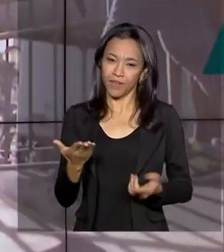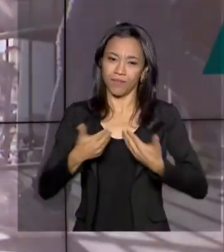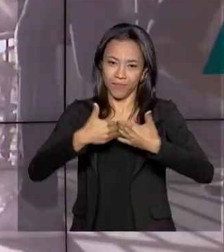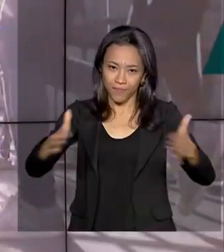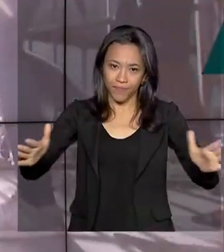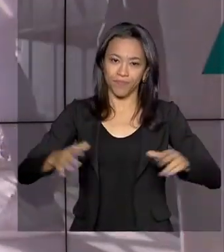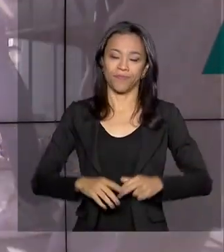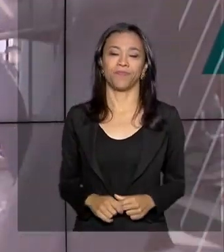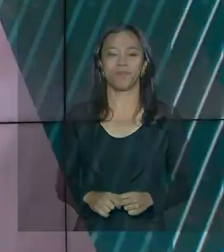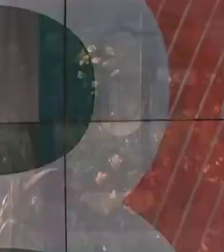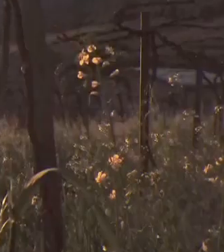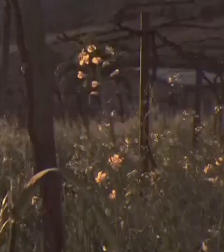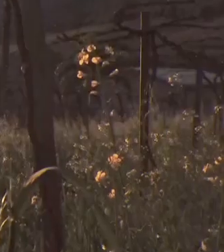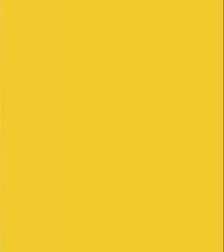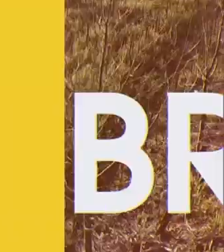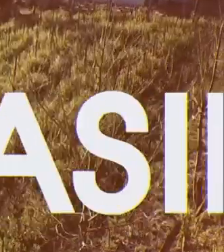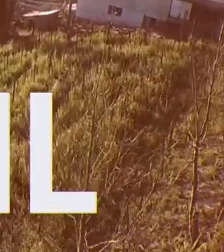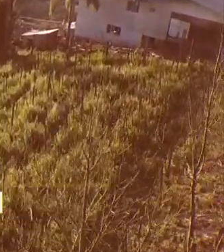já está no ar.